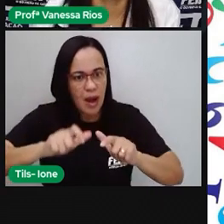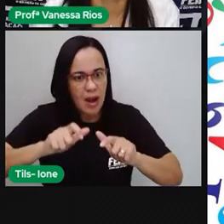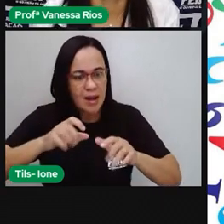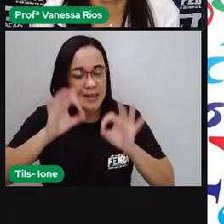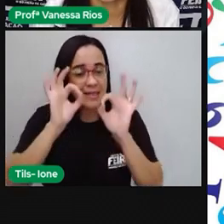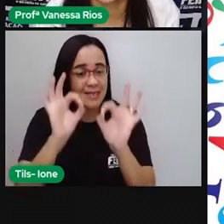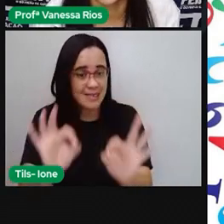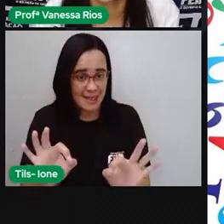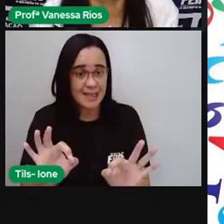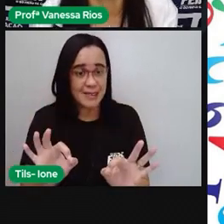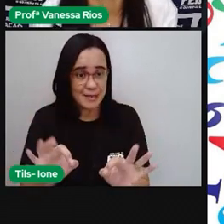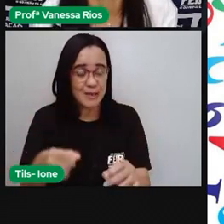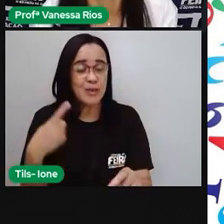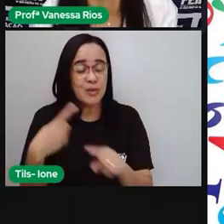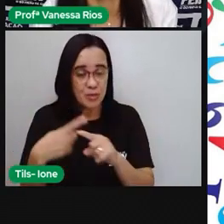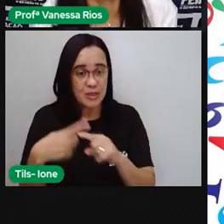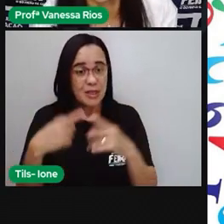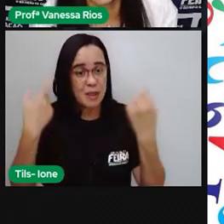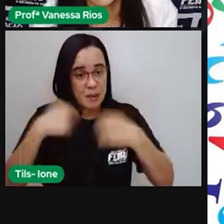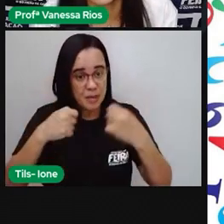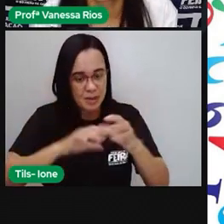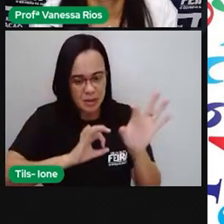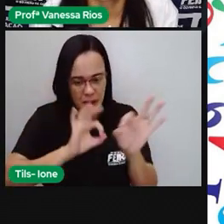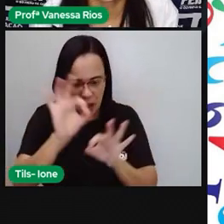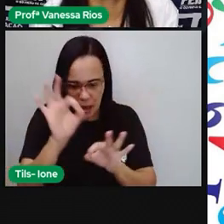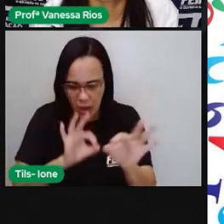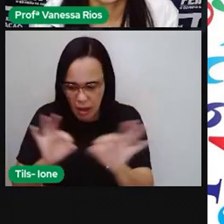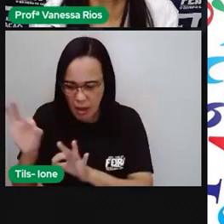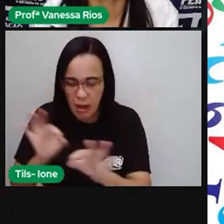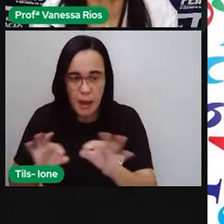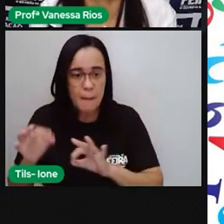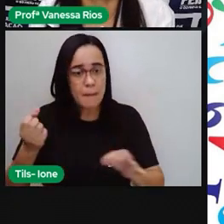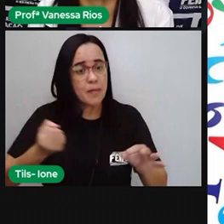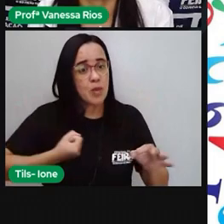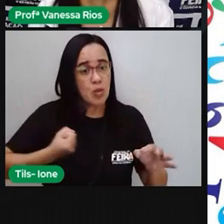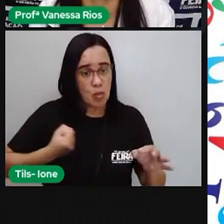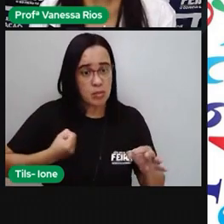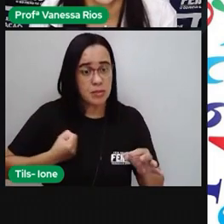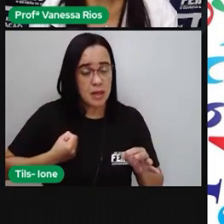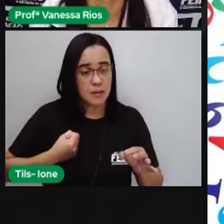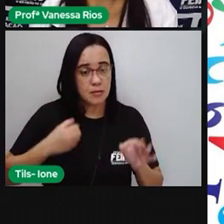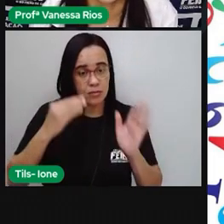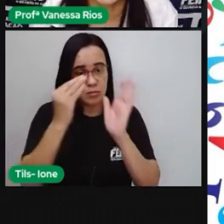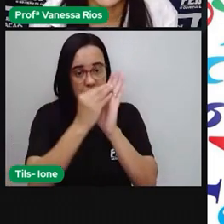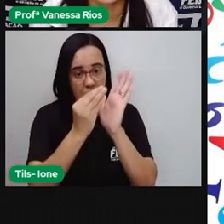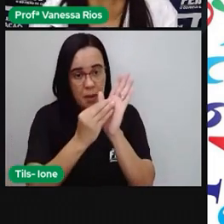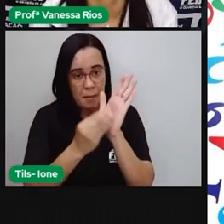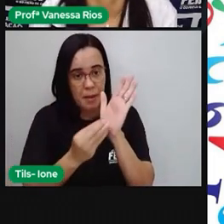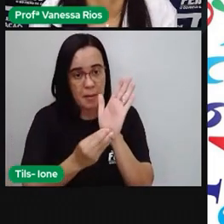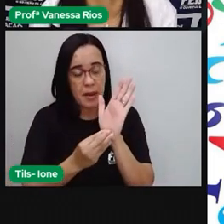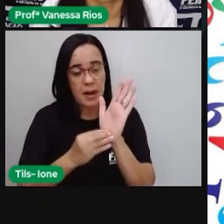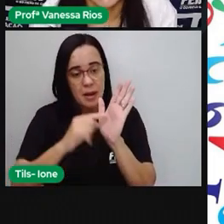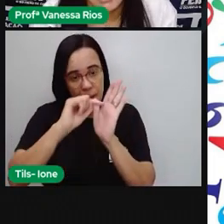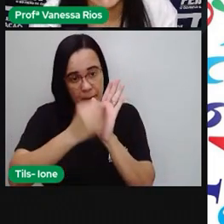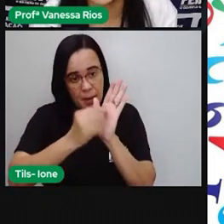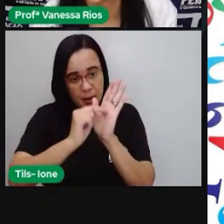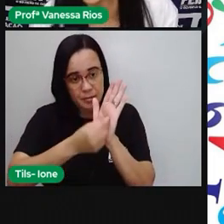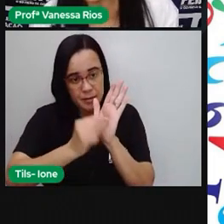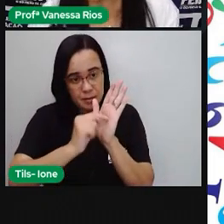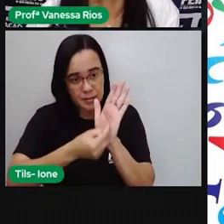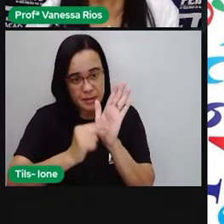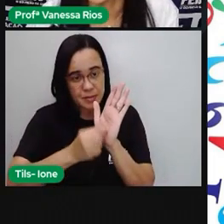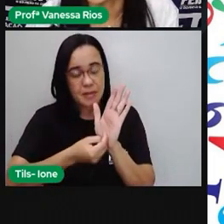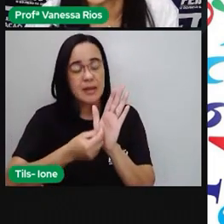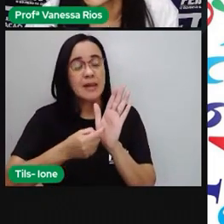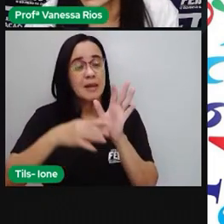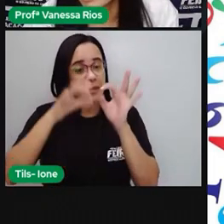hora de arrumar, de organizar esses números, a vírgula precisa estar embaixo da vírgula do